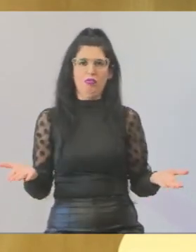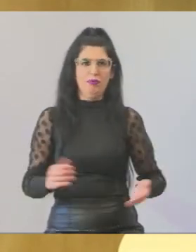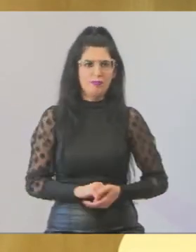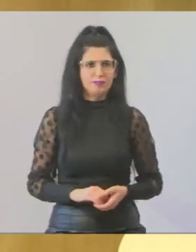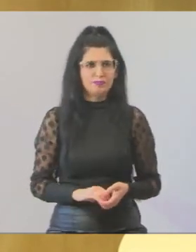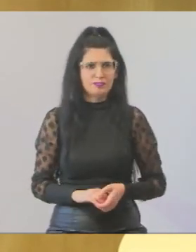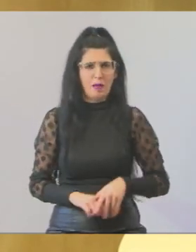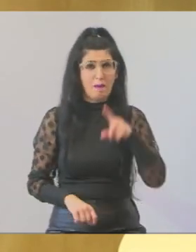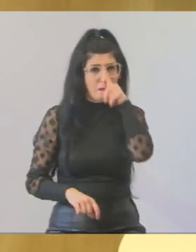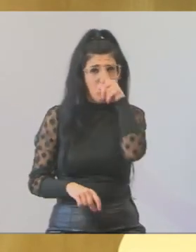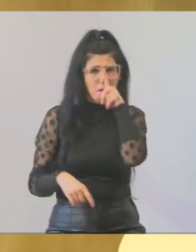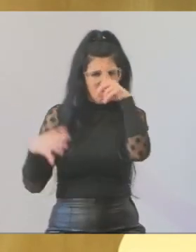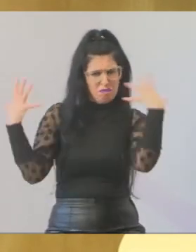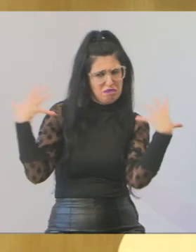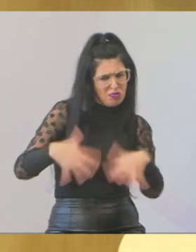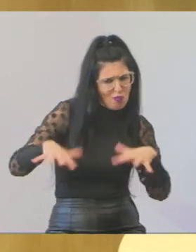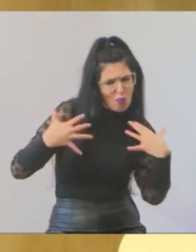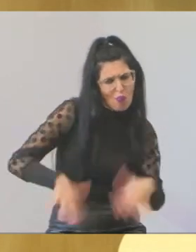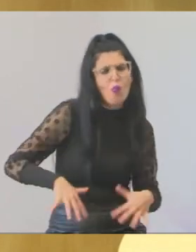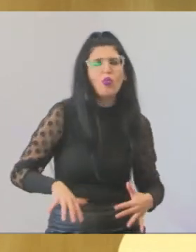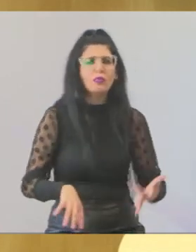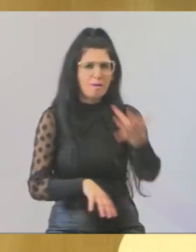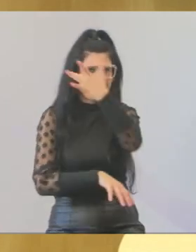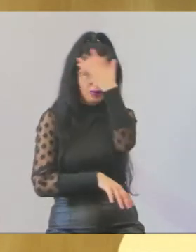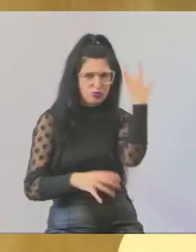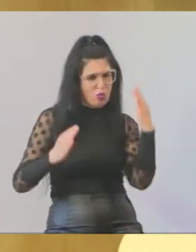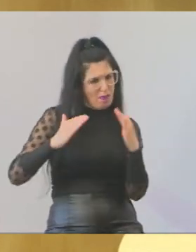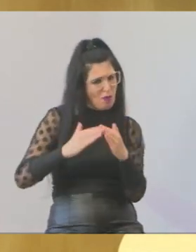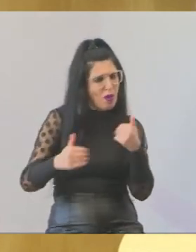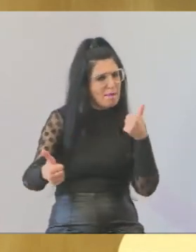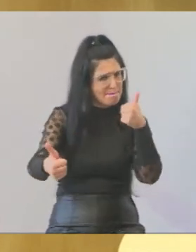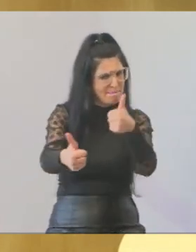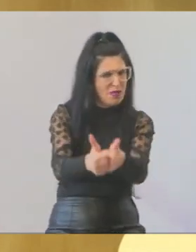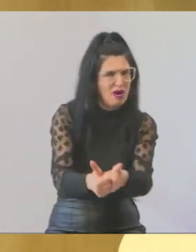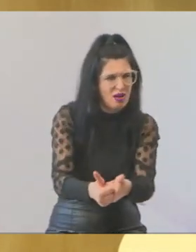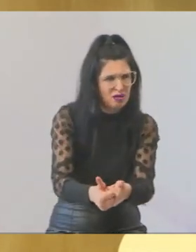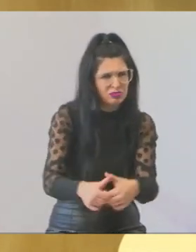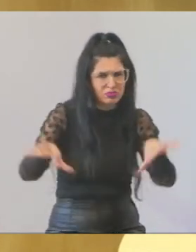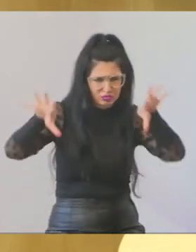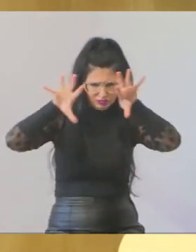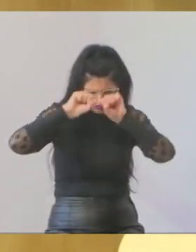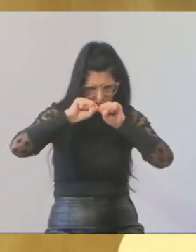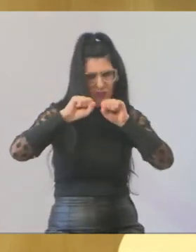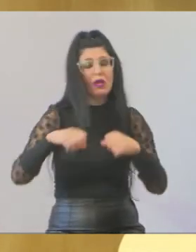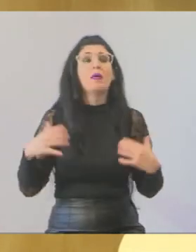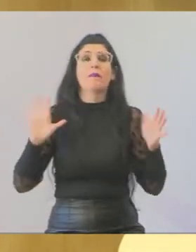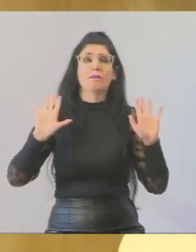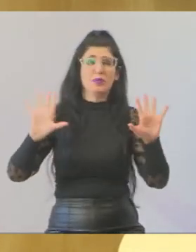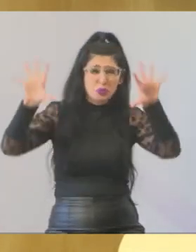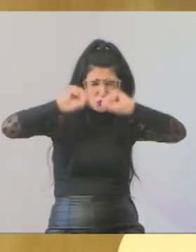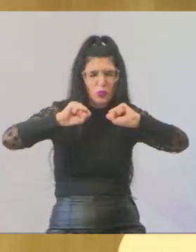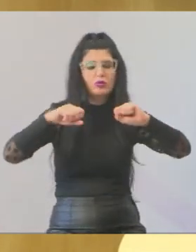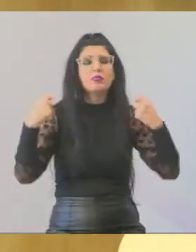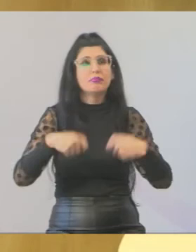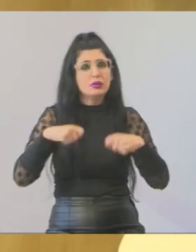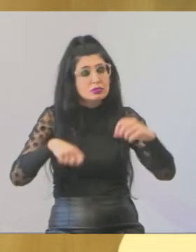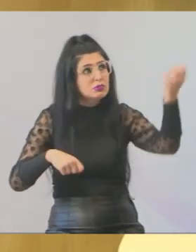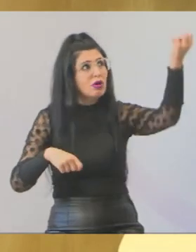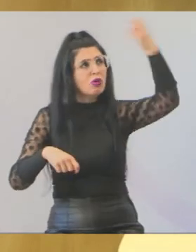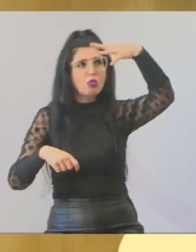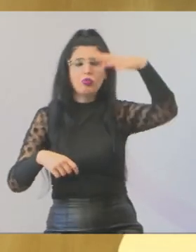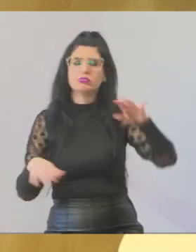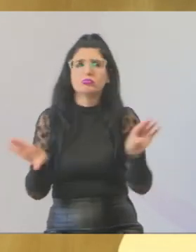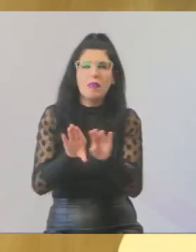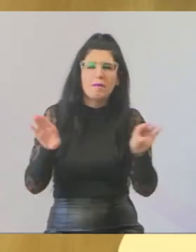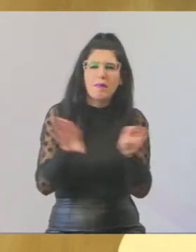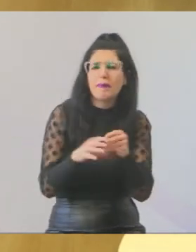perigo que é, para quem mora ali, e querendo ou não, já tem um outro pedacinho, que dá para fazer uma outra pracinha, que dá no final da